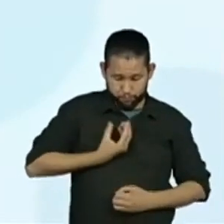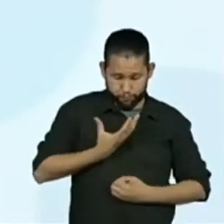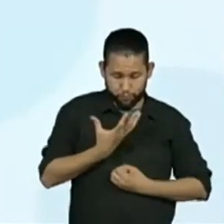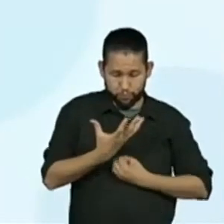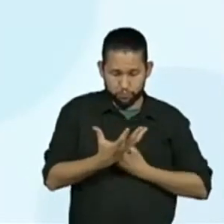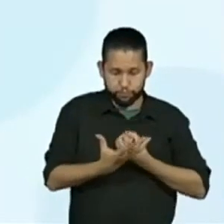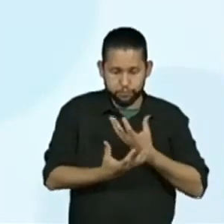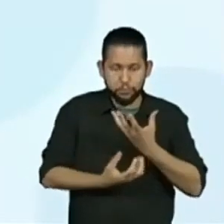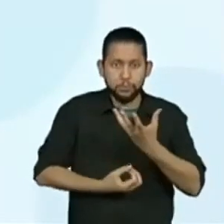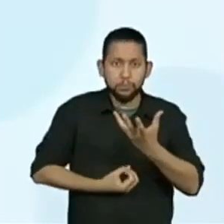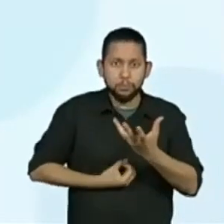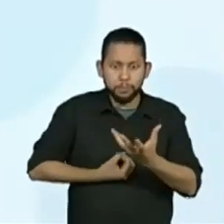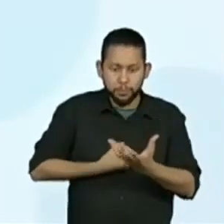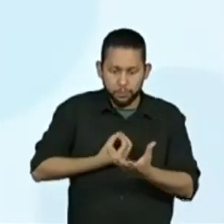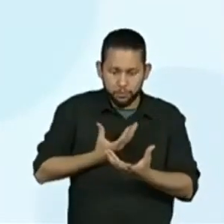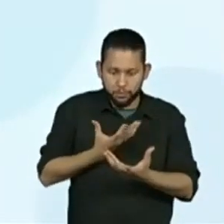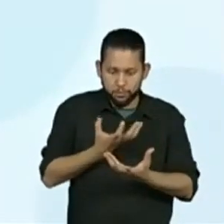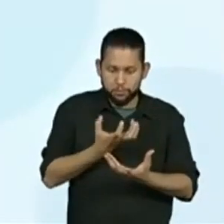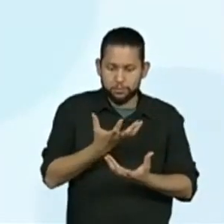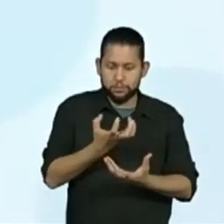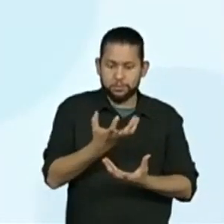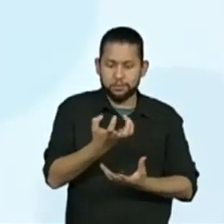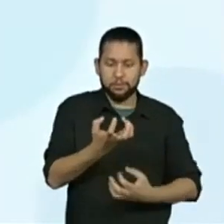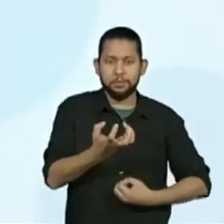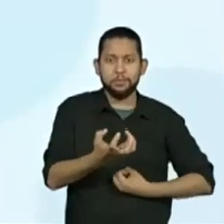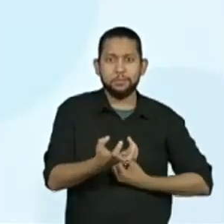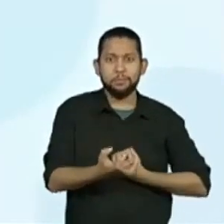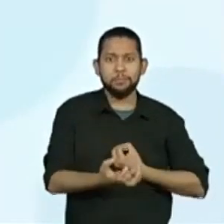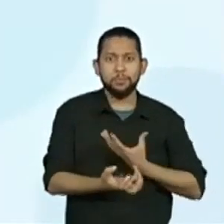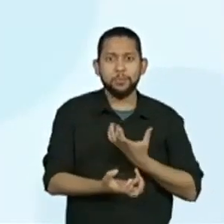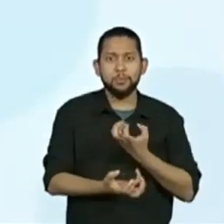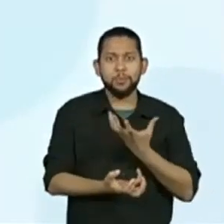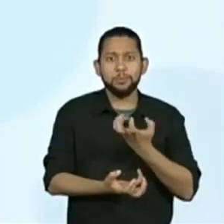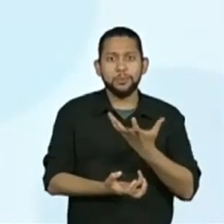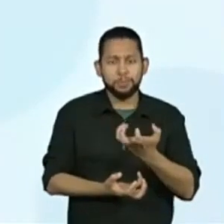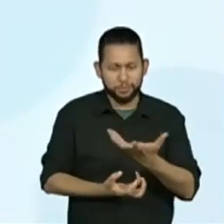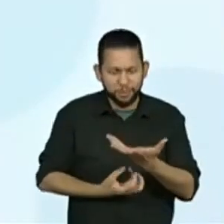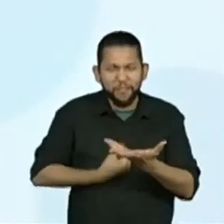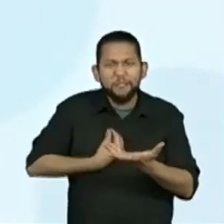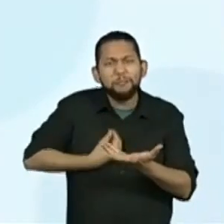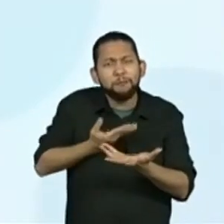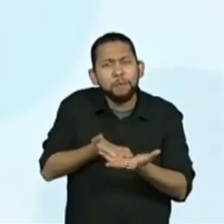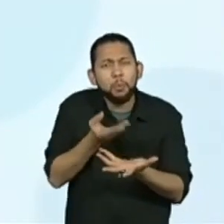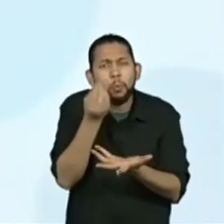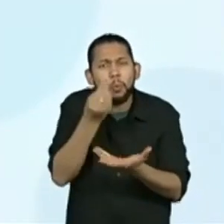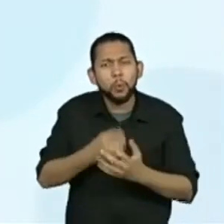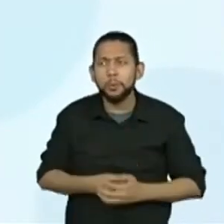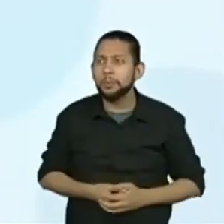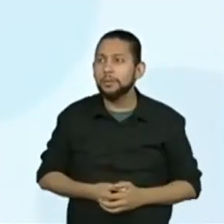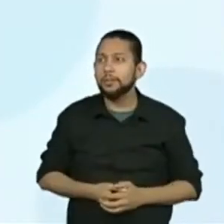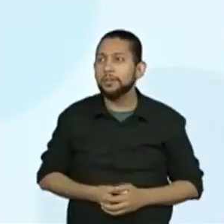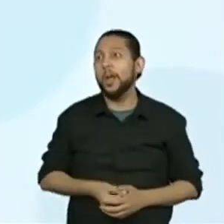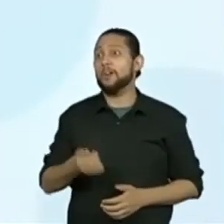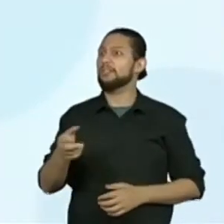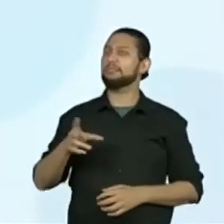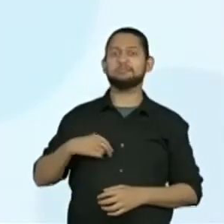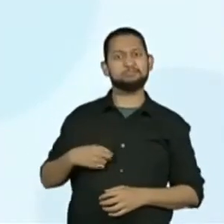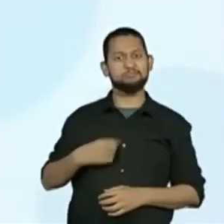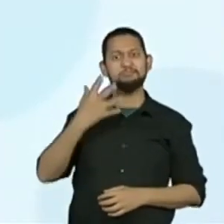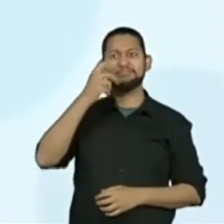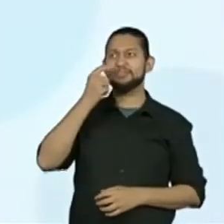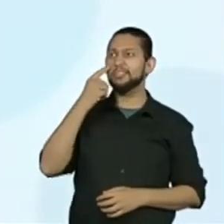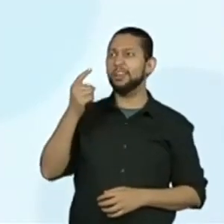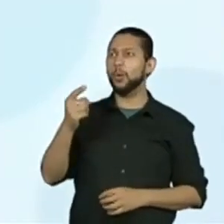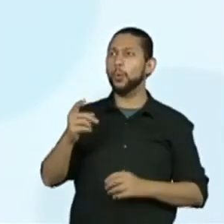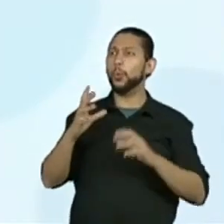Do que que eu posso... É bem legal, mas o que que eu posso tirar daqui? Tudo passa a ser possível. Nossa, que maravilha!